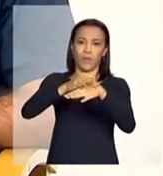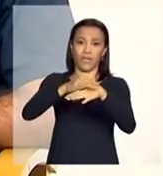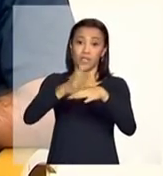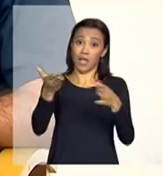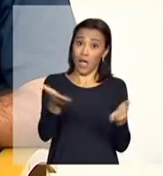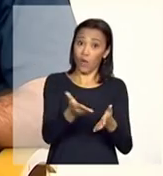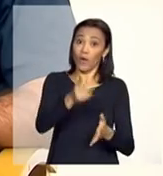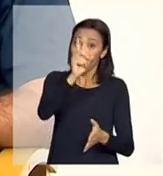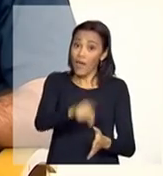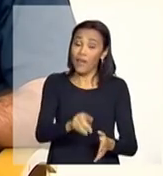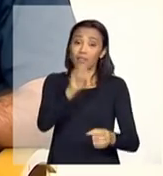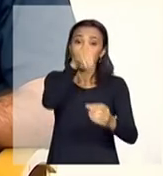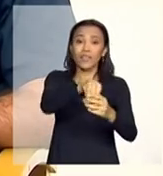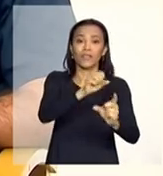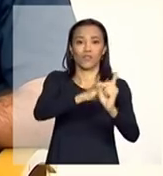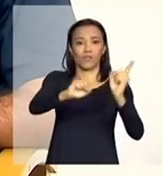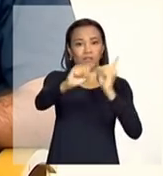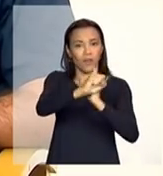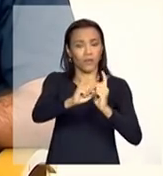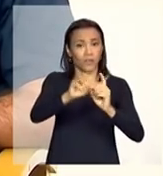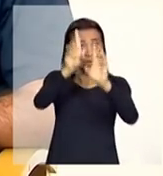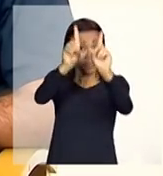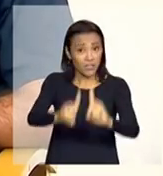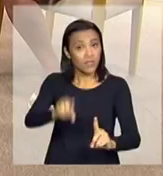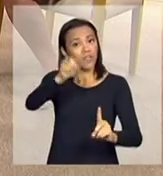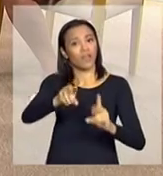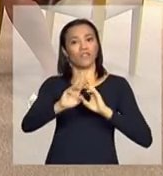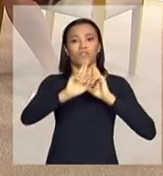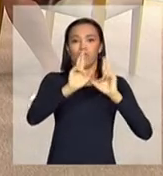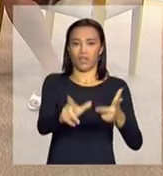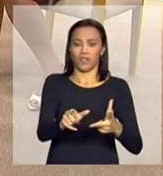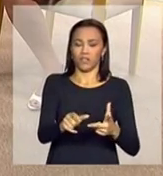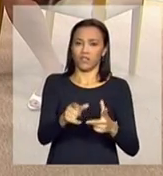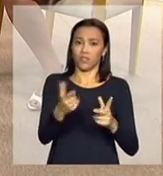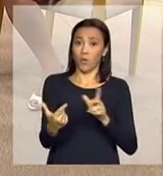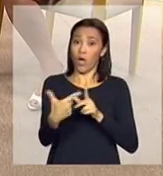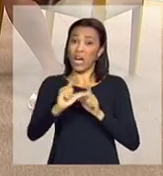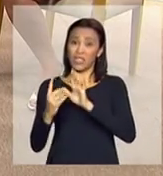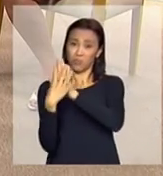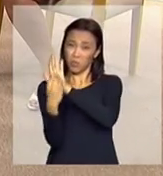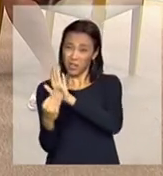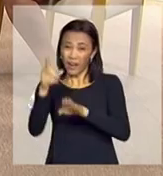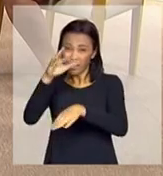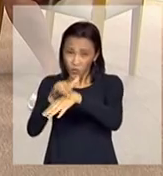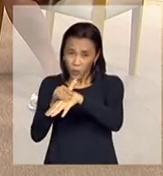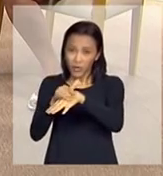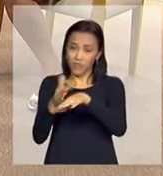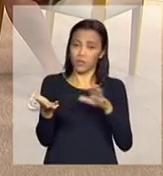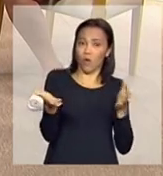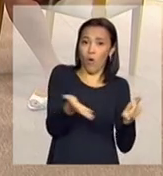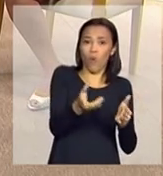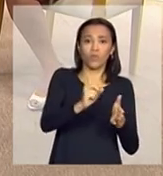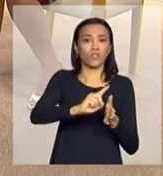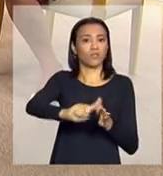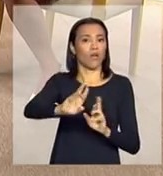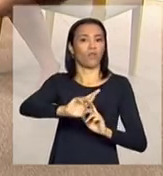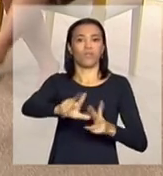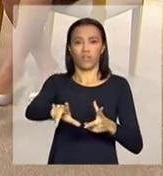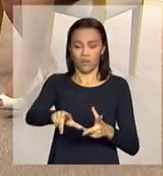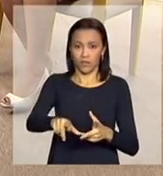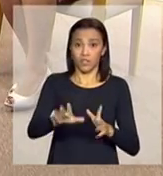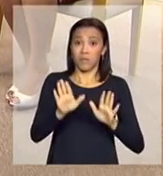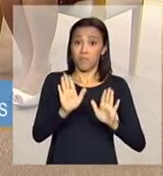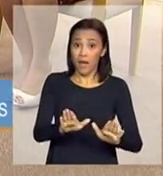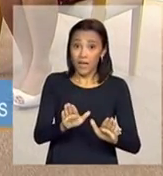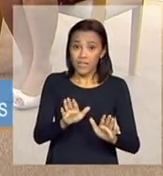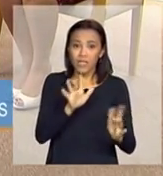social. a deficiência, né? Enquanto modelo social da deficiência que vai ver não só as pessoas individualmente, mas elas